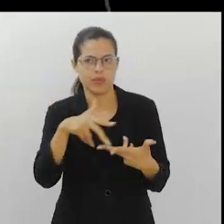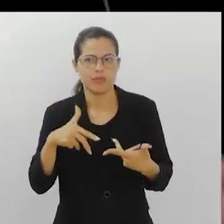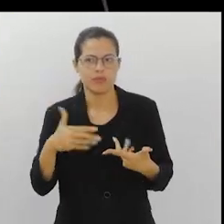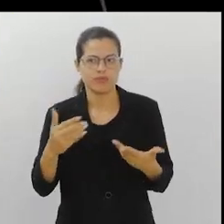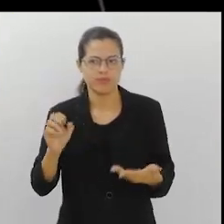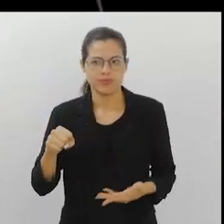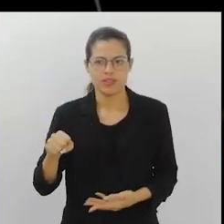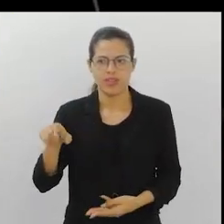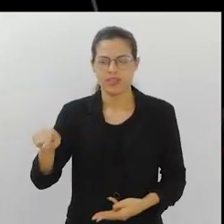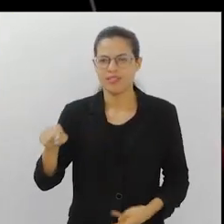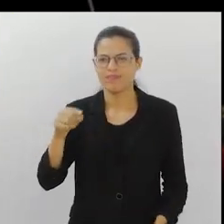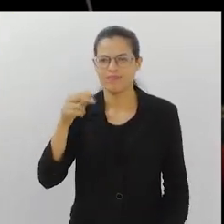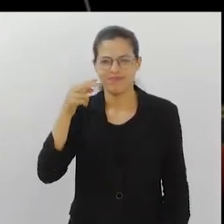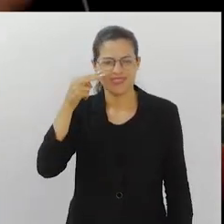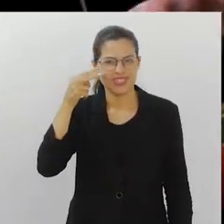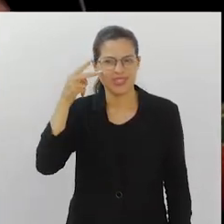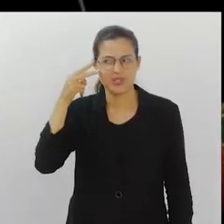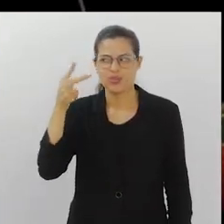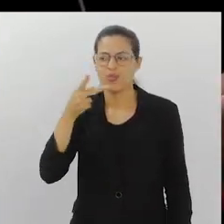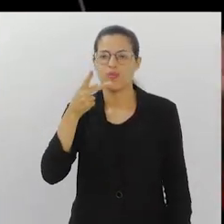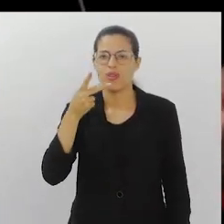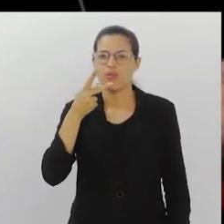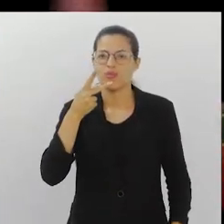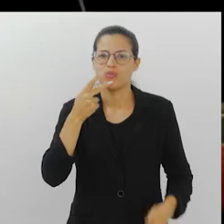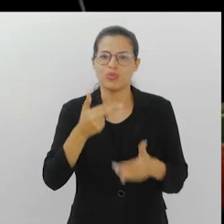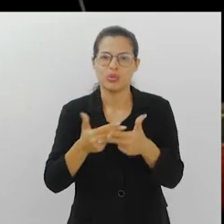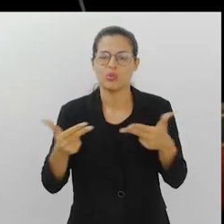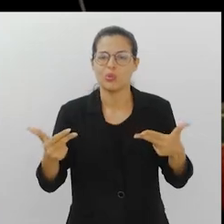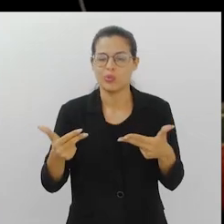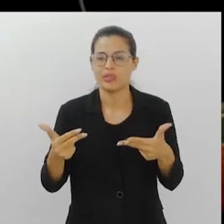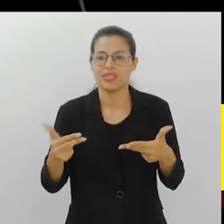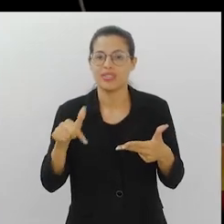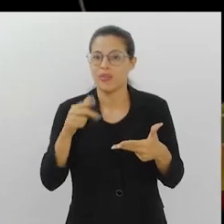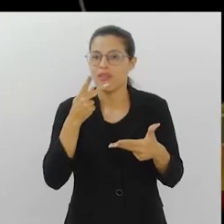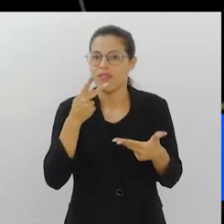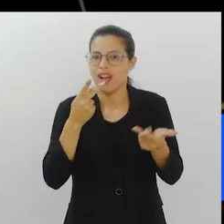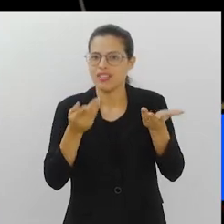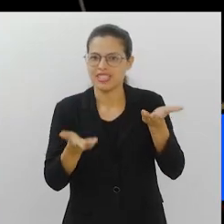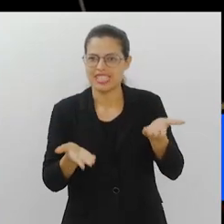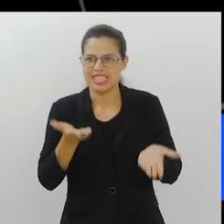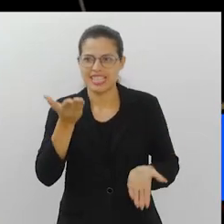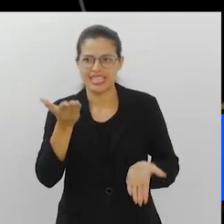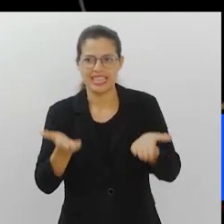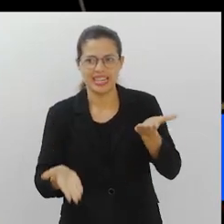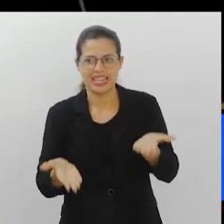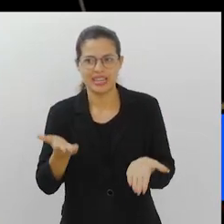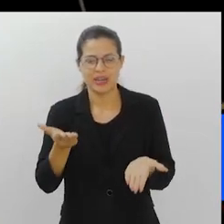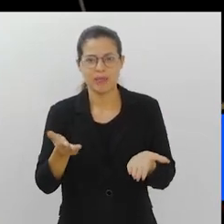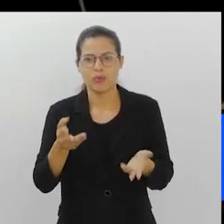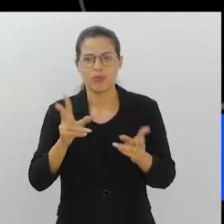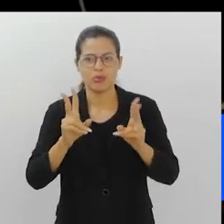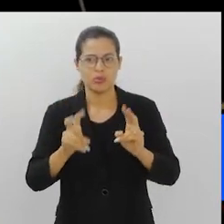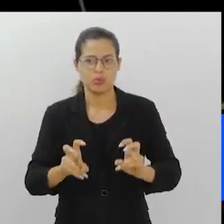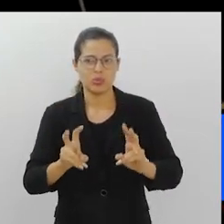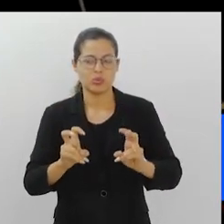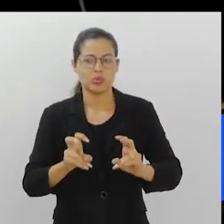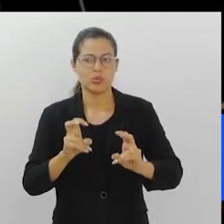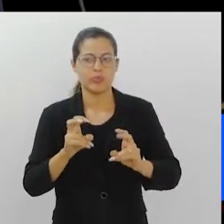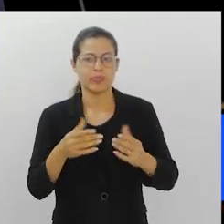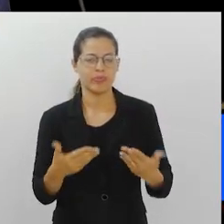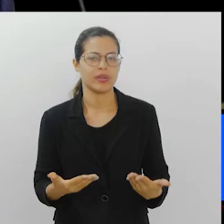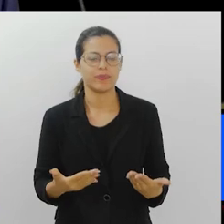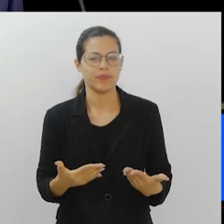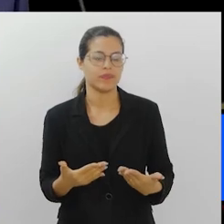estava até ouvindo a Tia Ju, ela tirou as palavras da minha boca, que eu ia falar exatamente desse equilíbrio entre a questão do